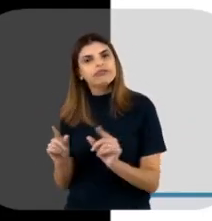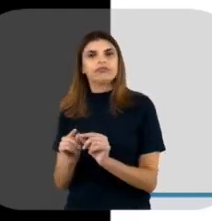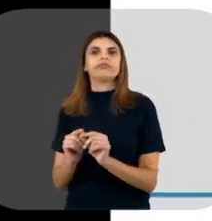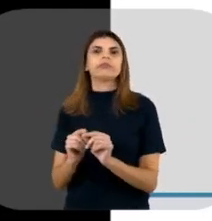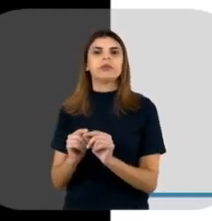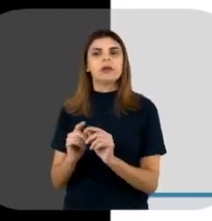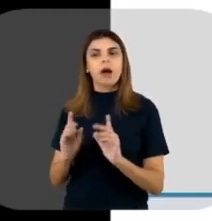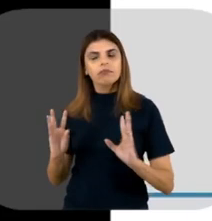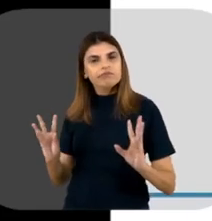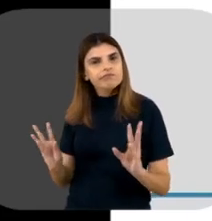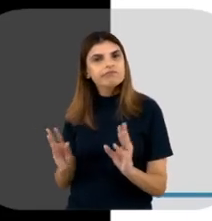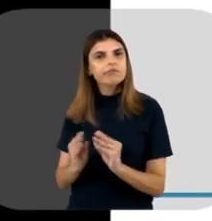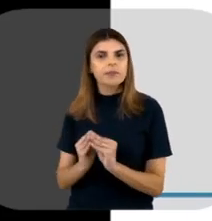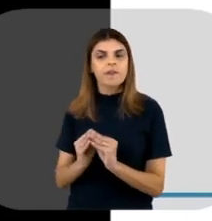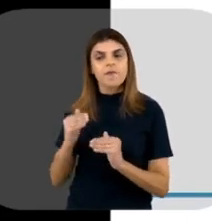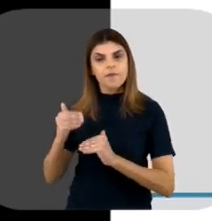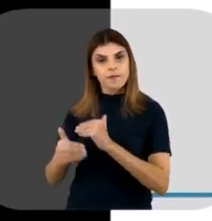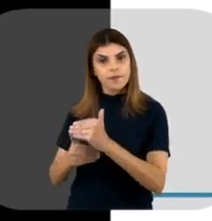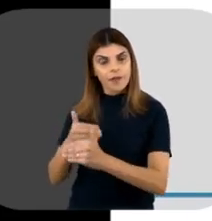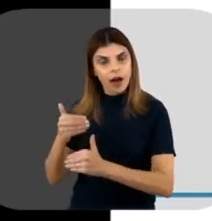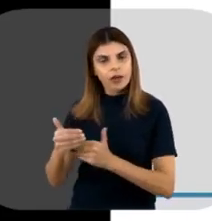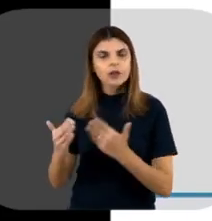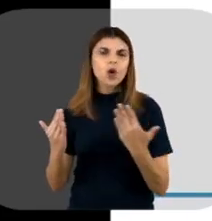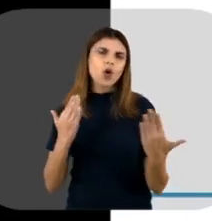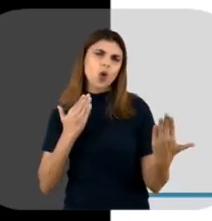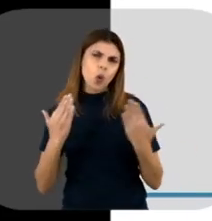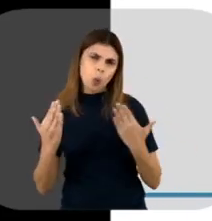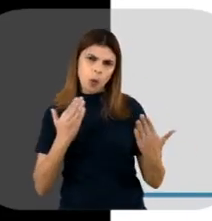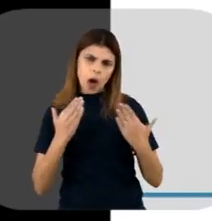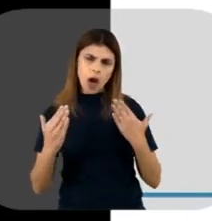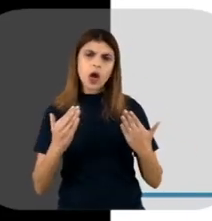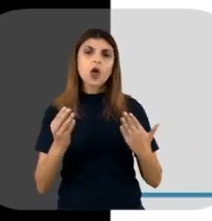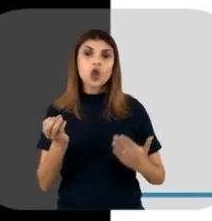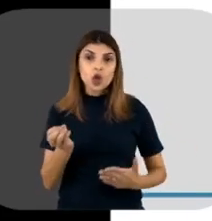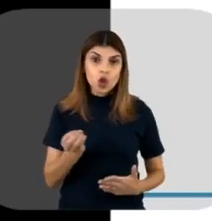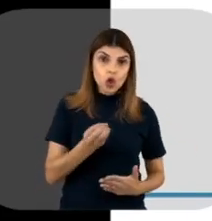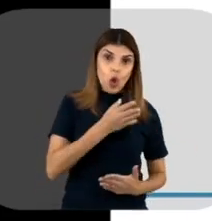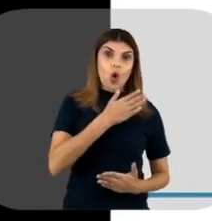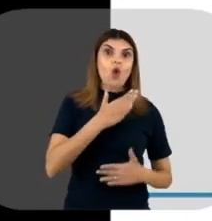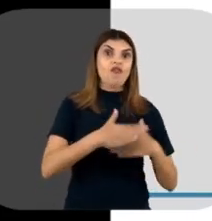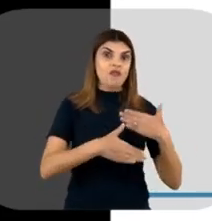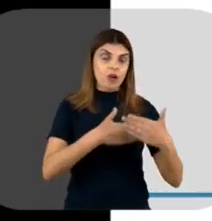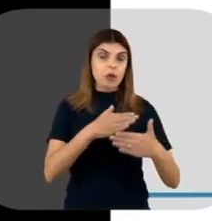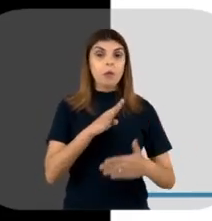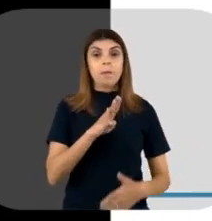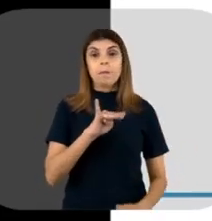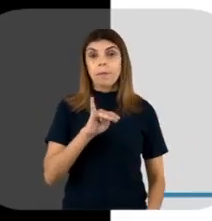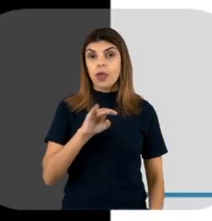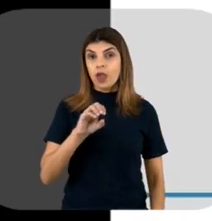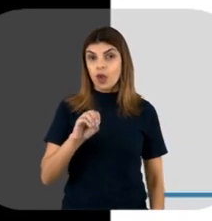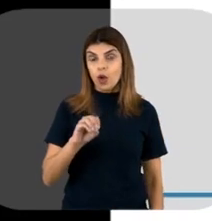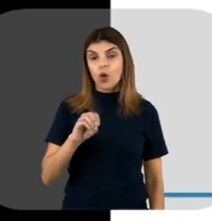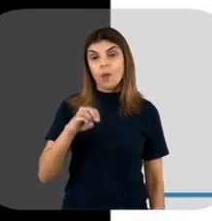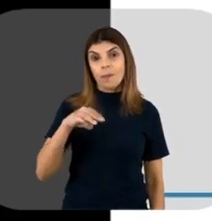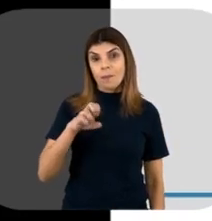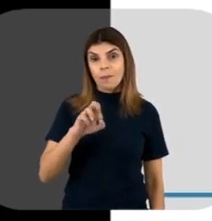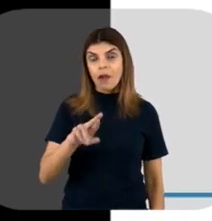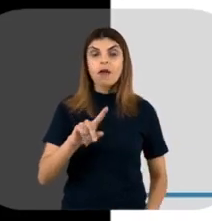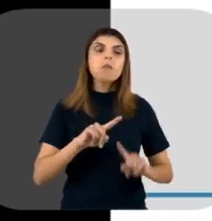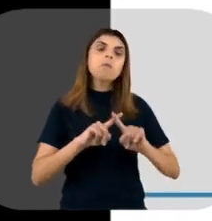etapas clínicas, né? Fases clínicas, comparavelmente ao inovador ou ao BioBetter, né?